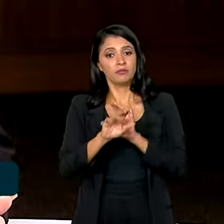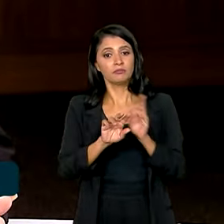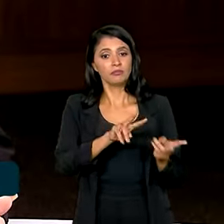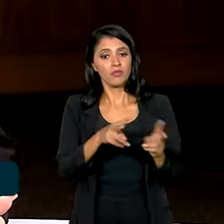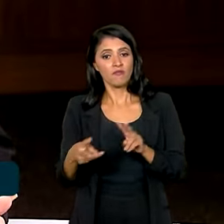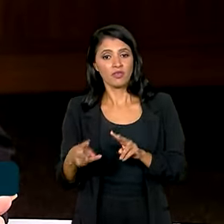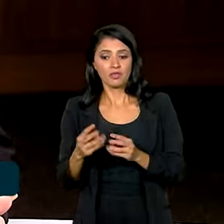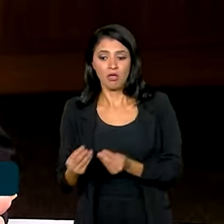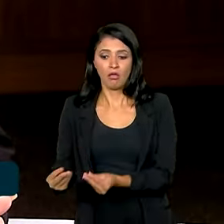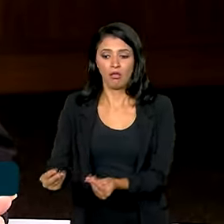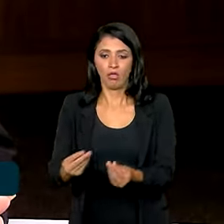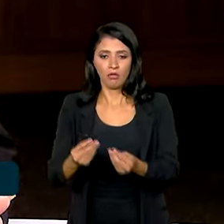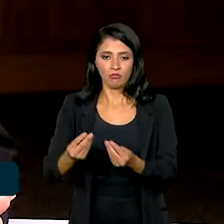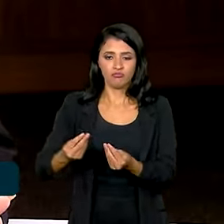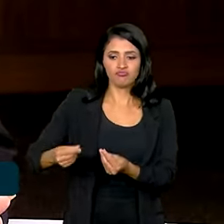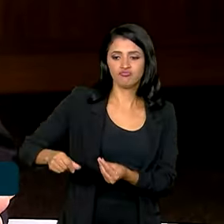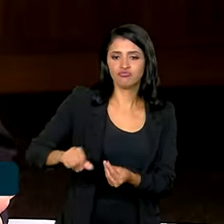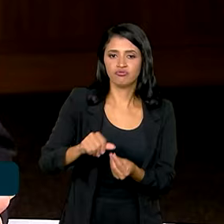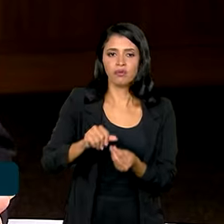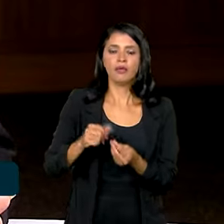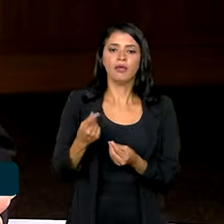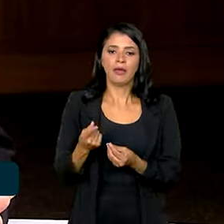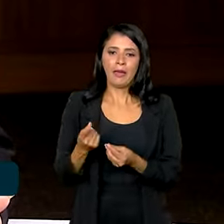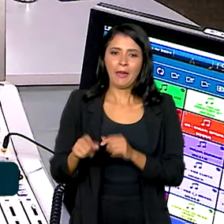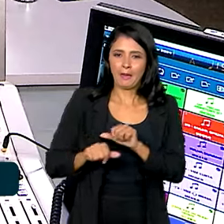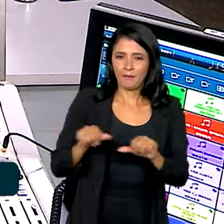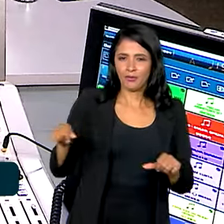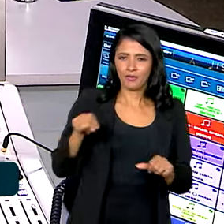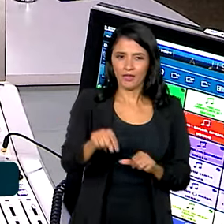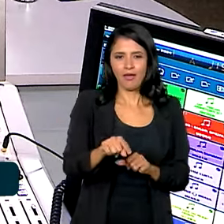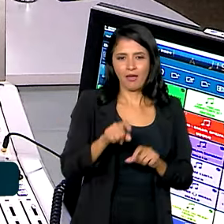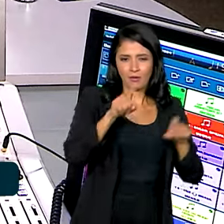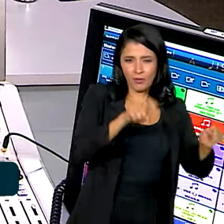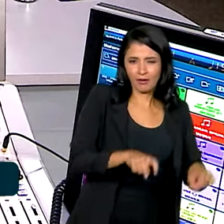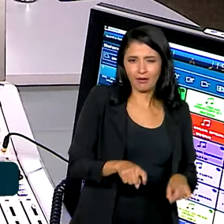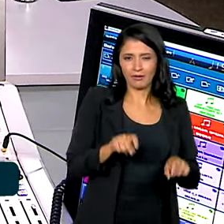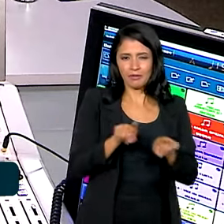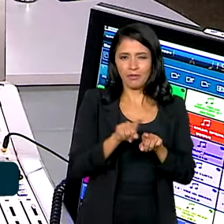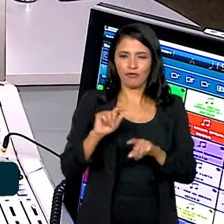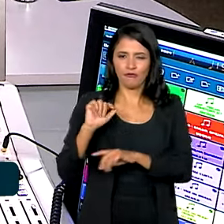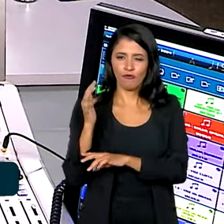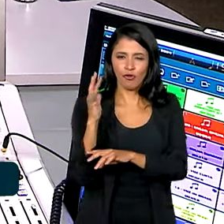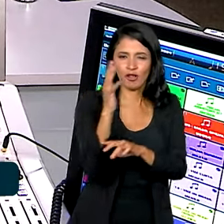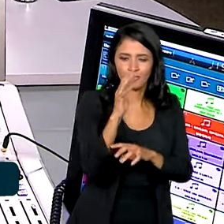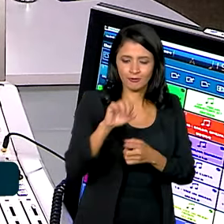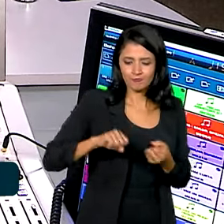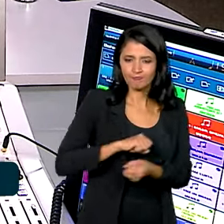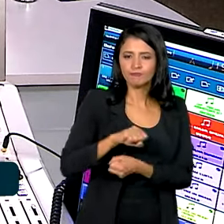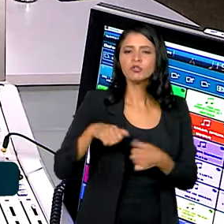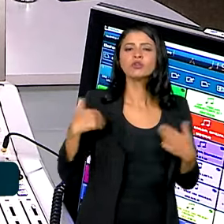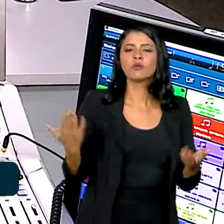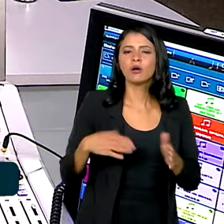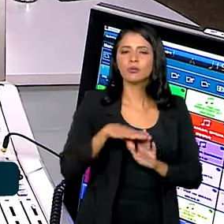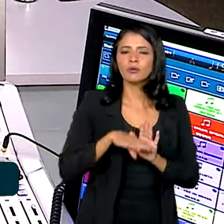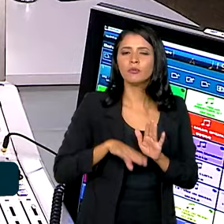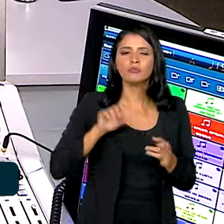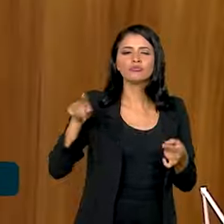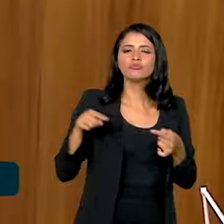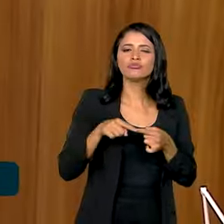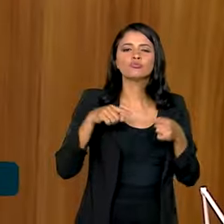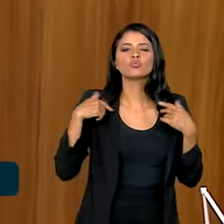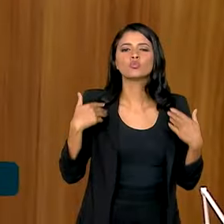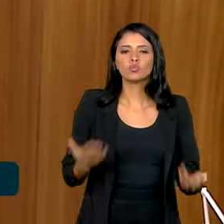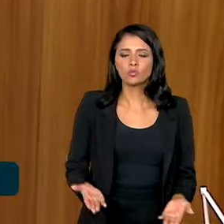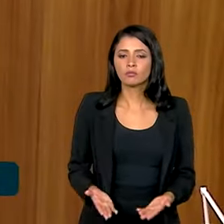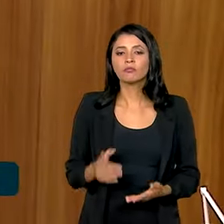Pastagens Degradadas em Sistemas de Produção Agropecuária e Florestas Sustentáveis. Qual o programa é esse? Qual o objetivo, ministro? É um